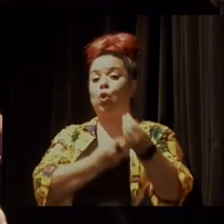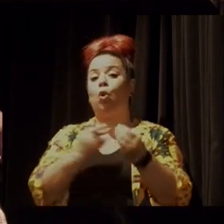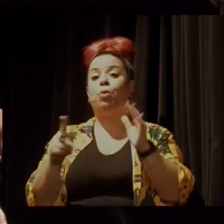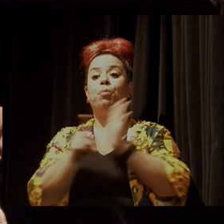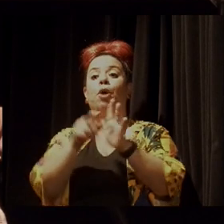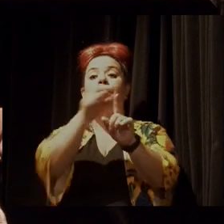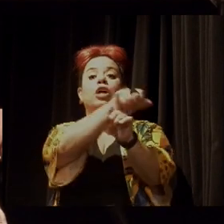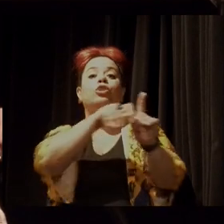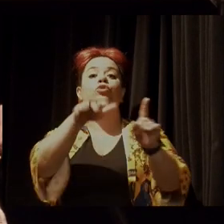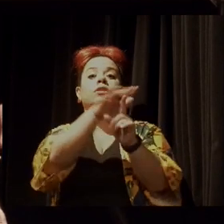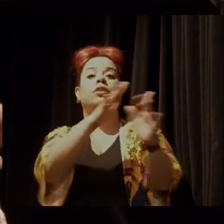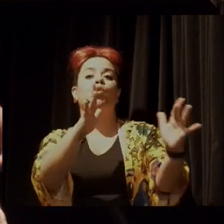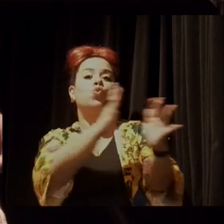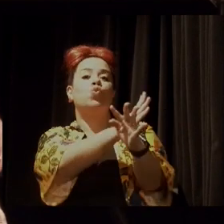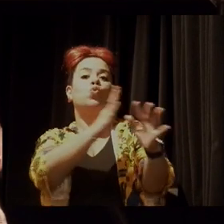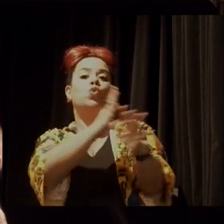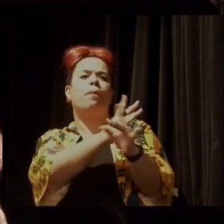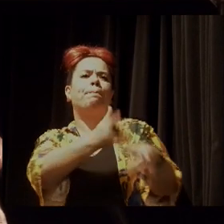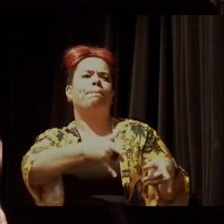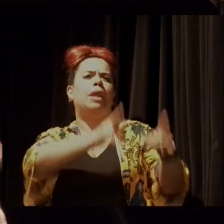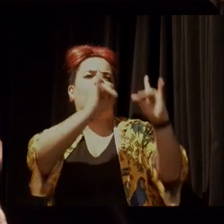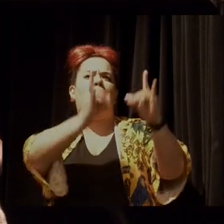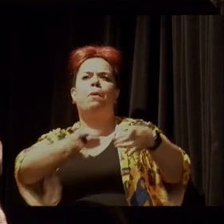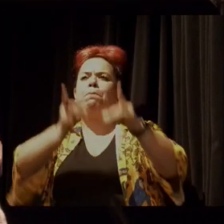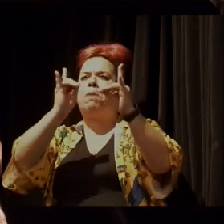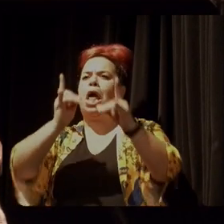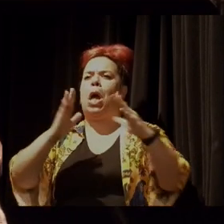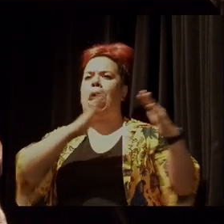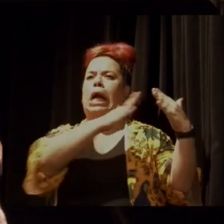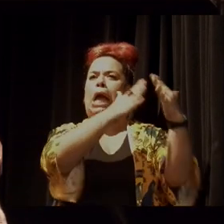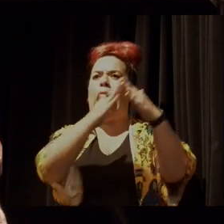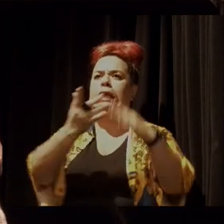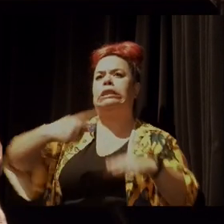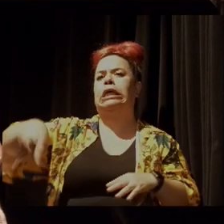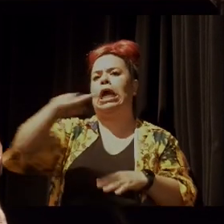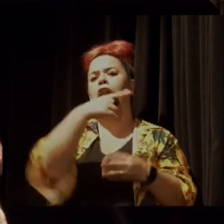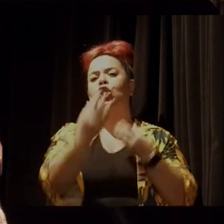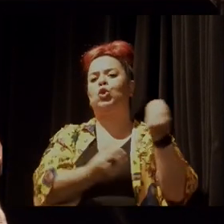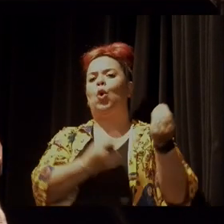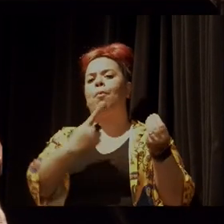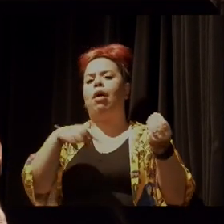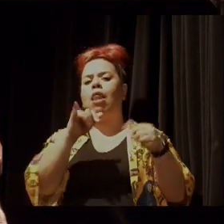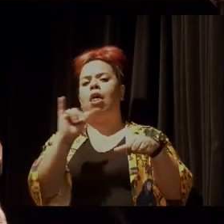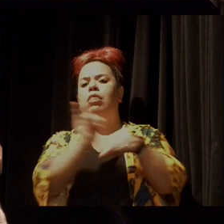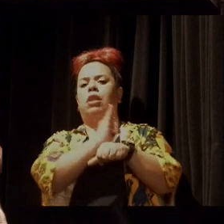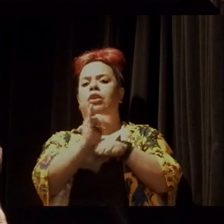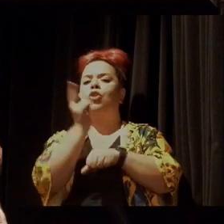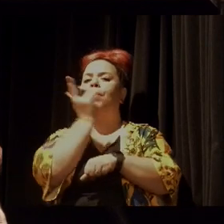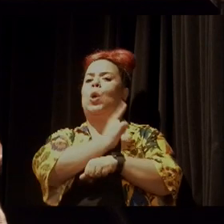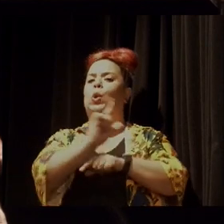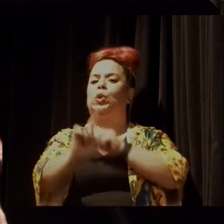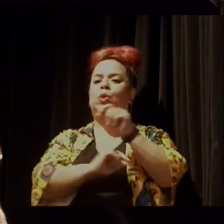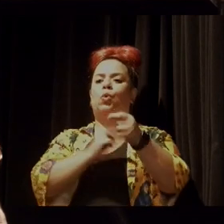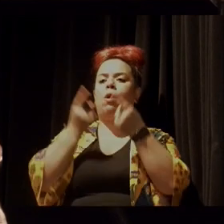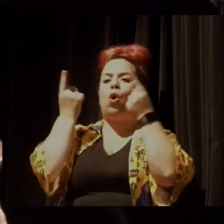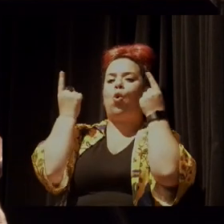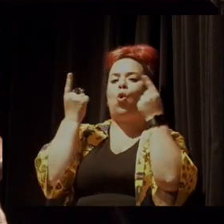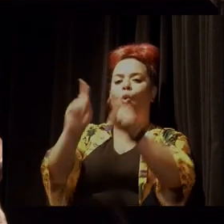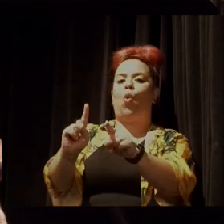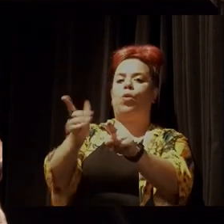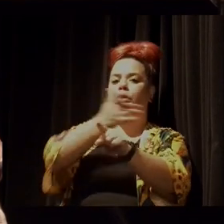as pessoas que estão na cidade, elas são também estratégicas no combate à